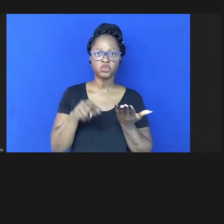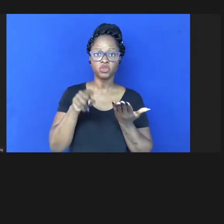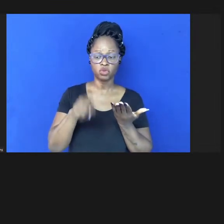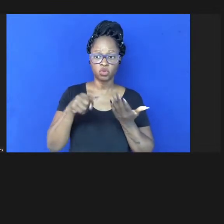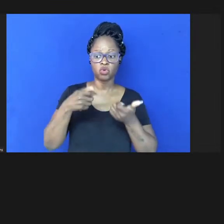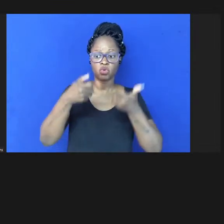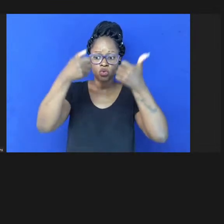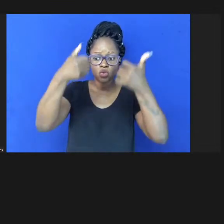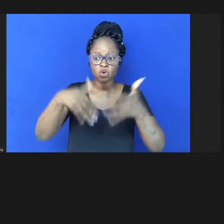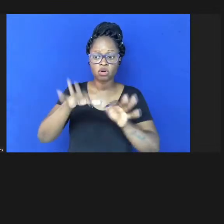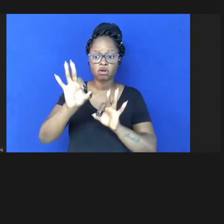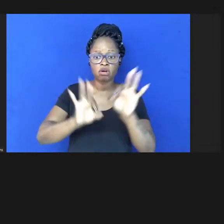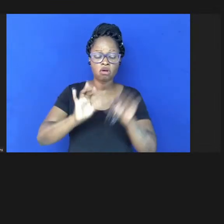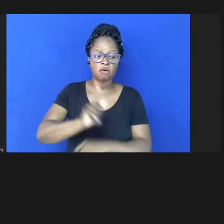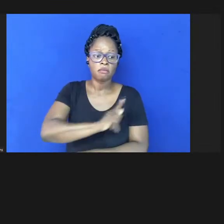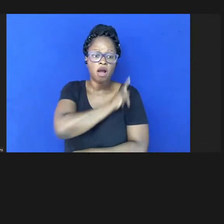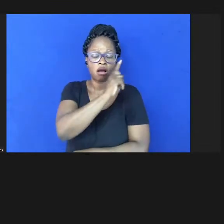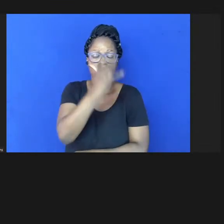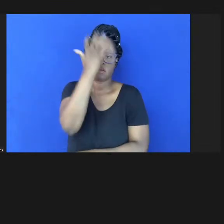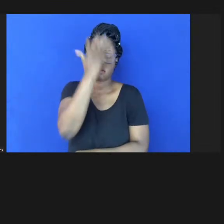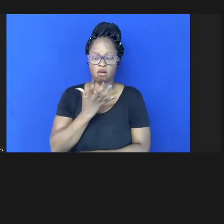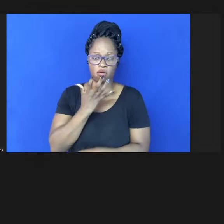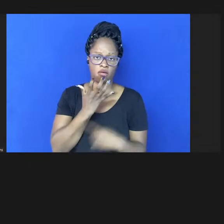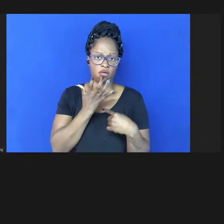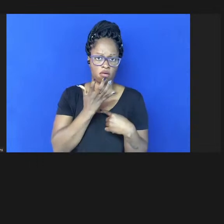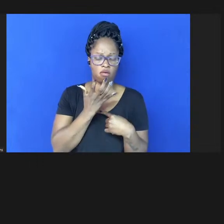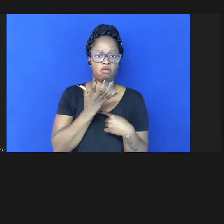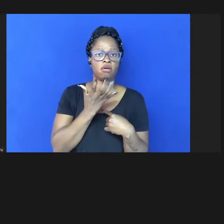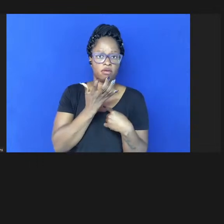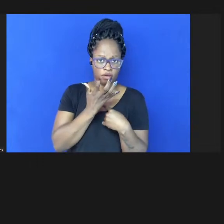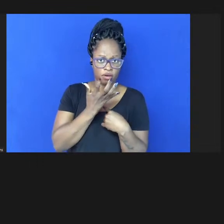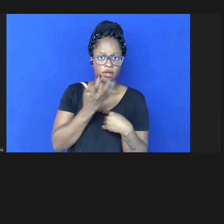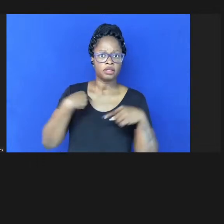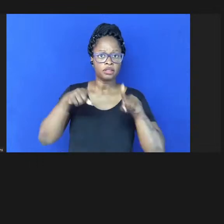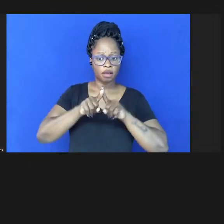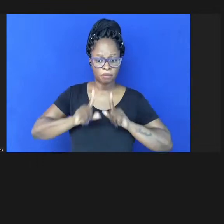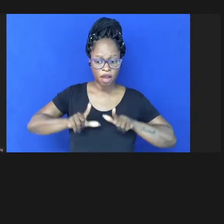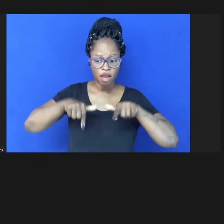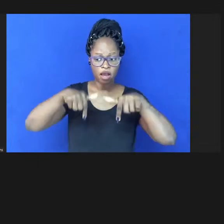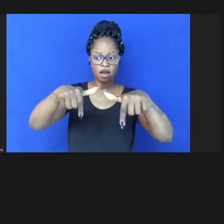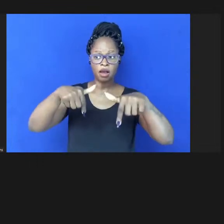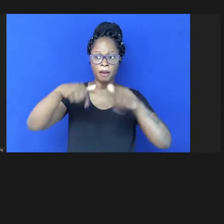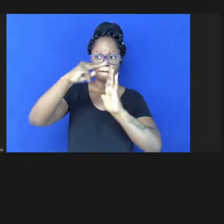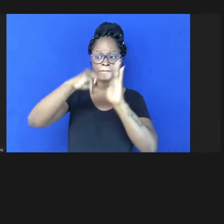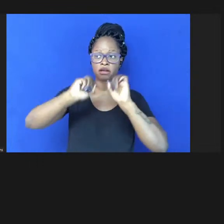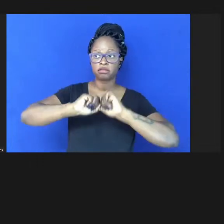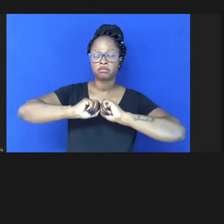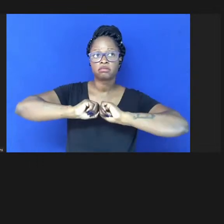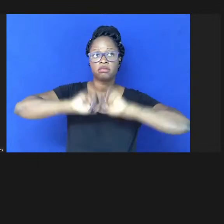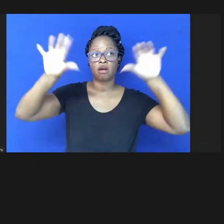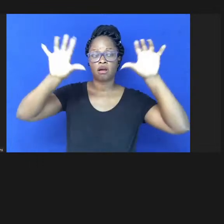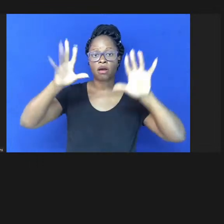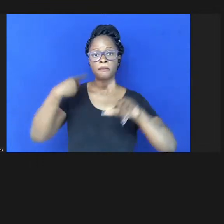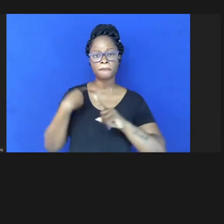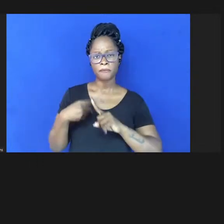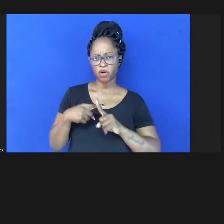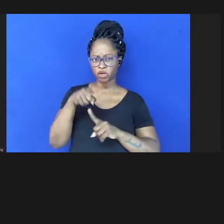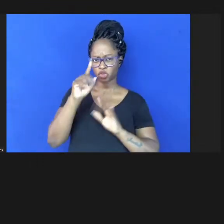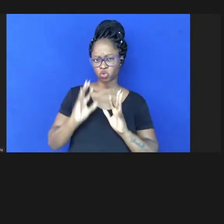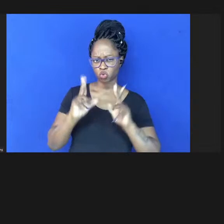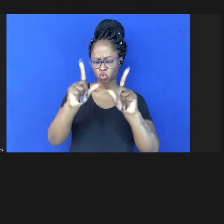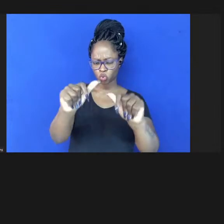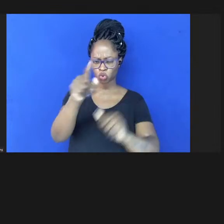bastante rígida e também procedimentos e métodos muito claros de forma que todo mundo